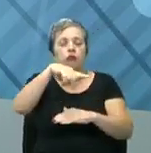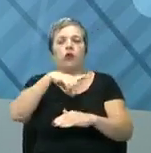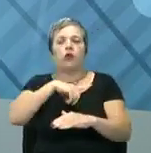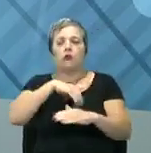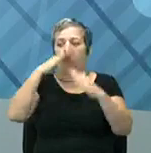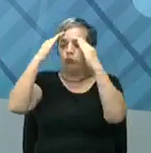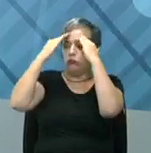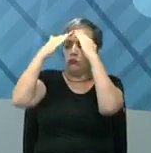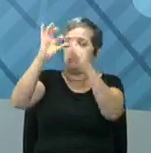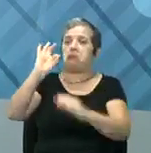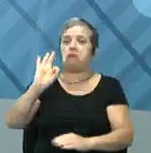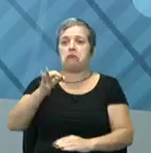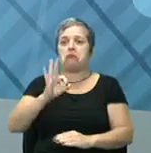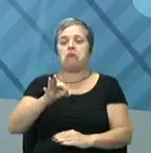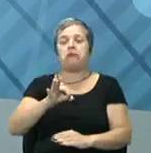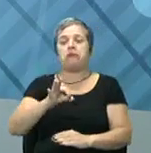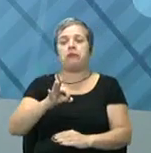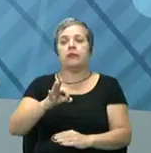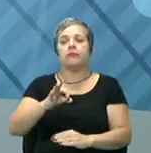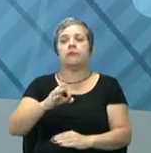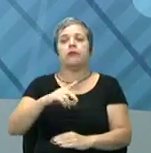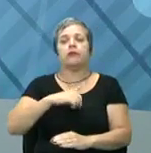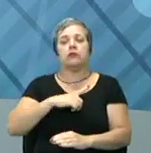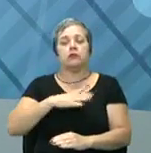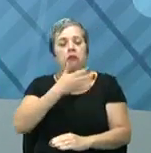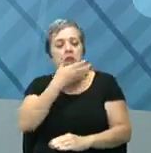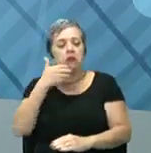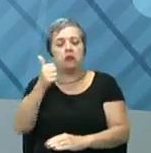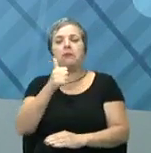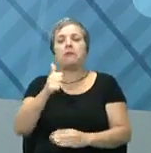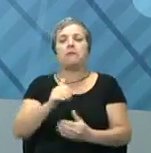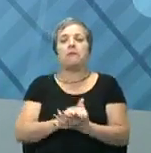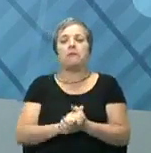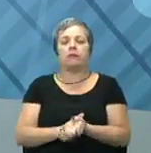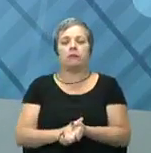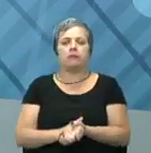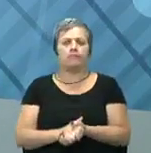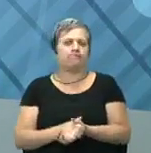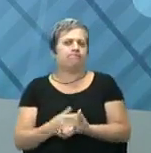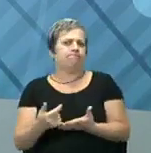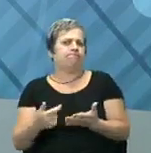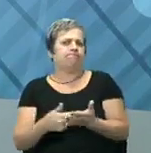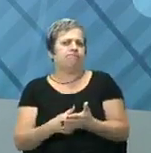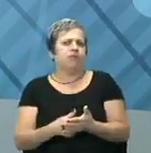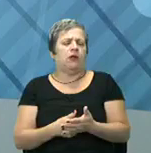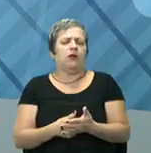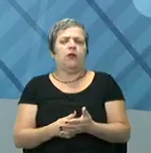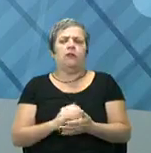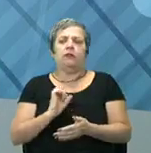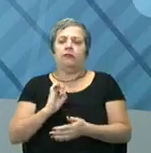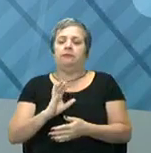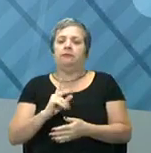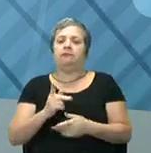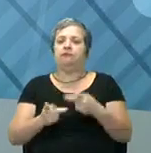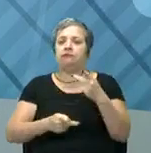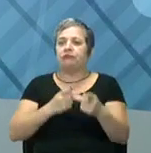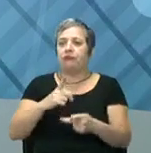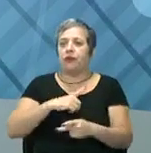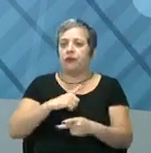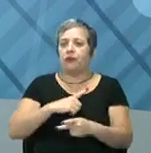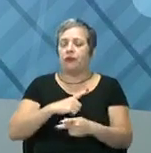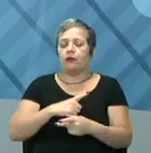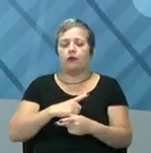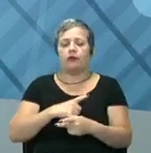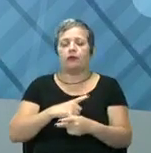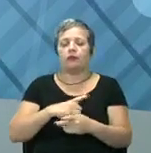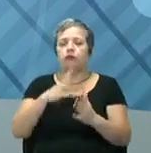eu vou seguir exatamente tudo isso e eu vou ter eficiência máxima. Ah, professora, mas você até me falou, olha como parece que tem bastante